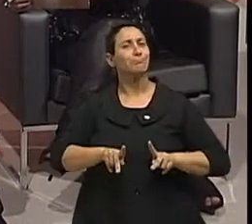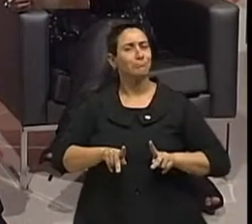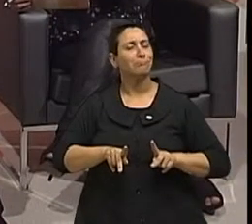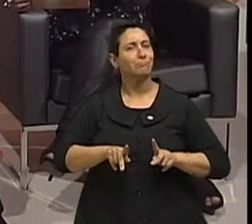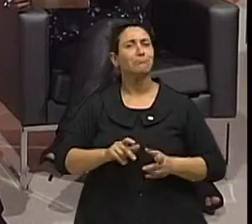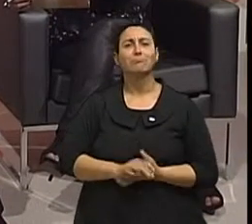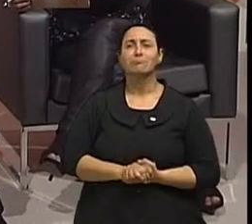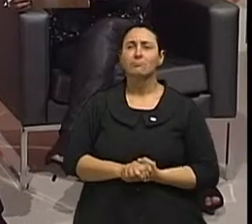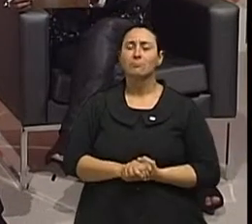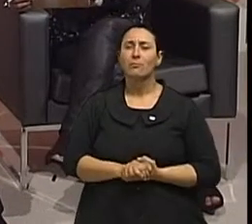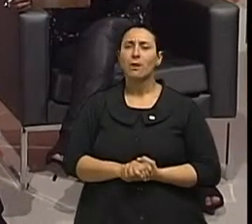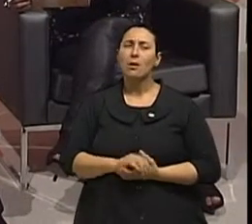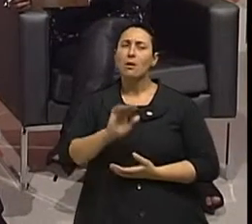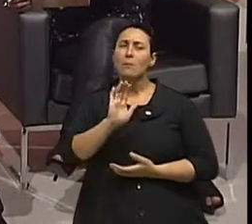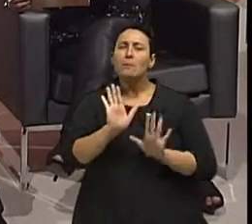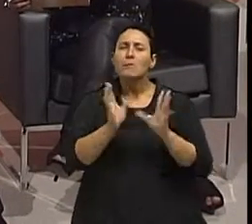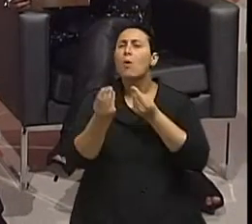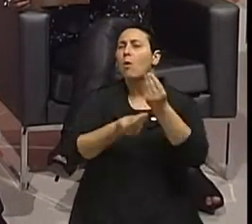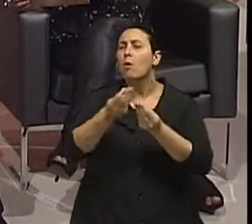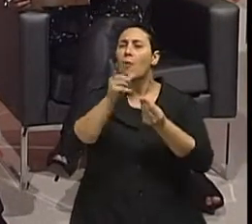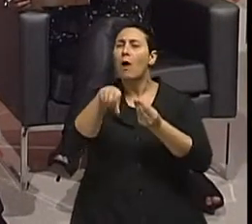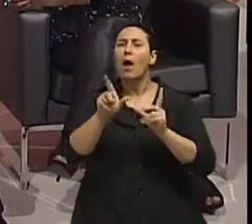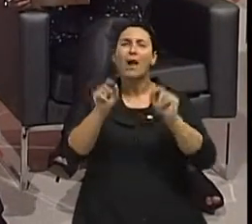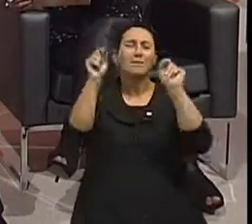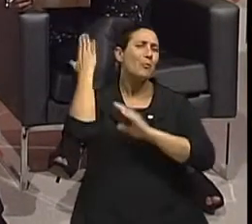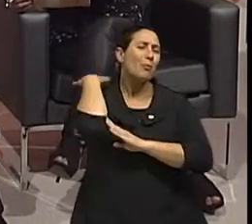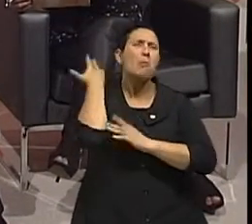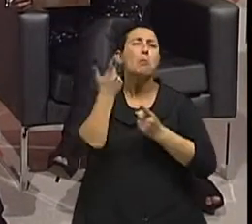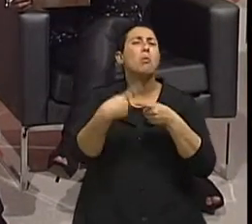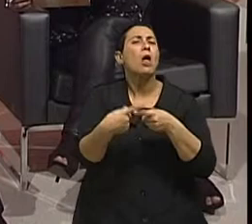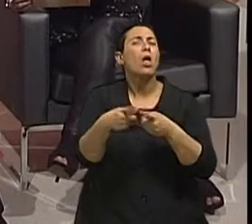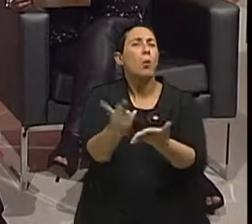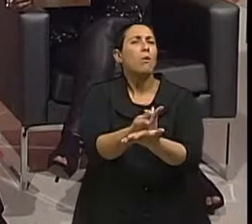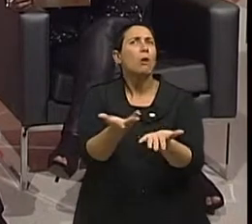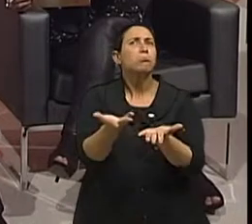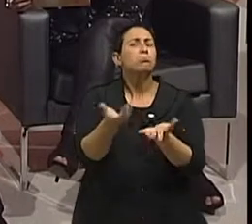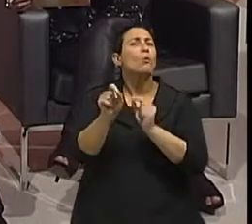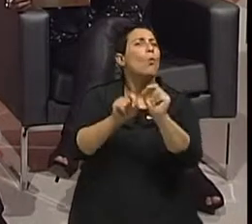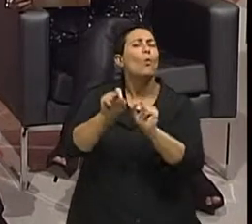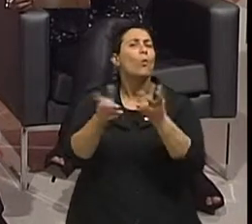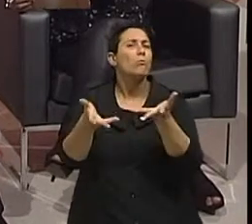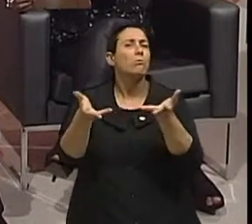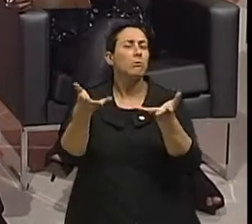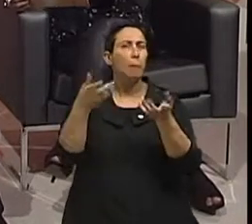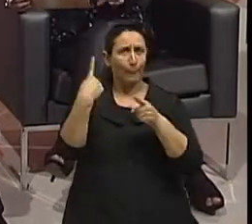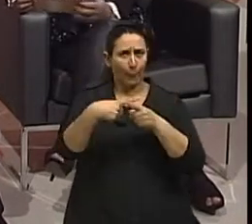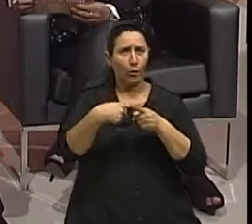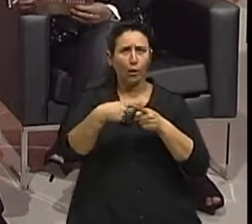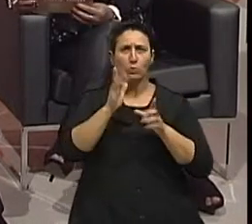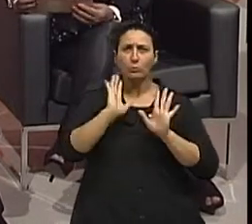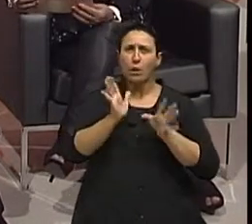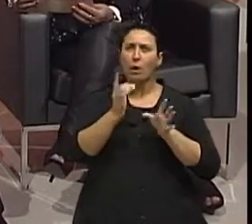afinal, o que é o câncer de pulmão? Aliás, qual a causa desse câncer de pulmão? Vamos lá. Nós temos uma, duas...